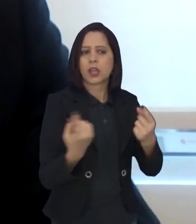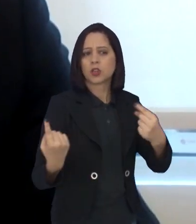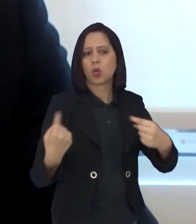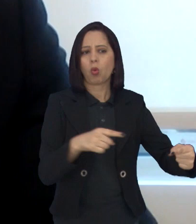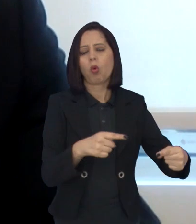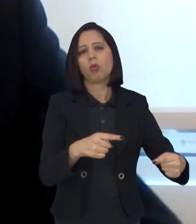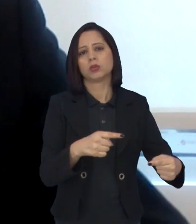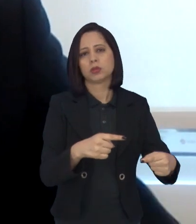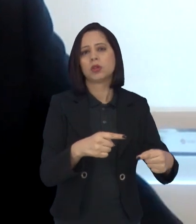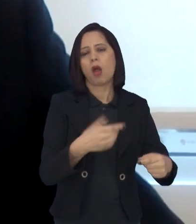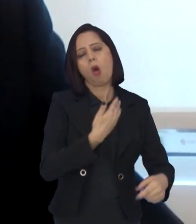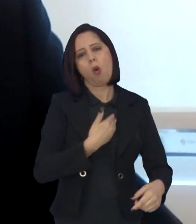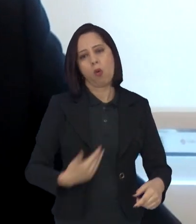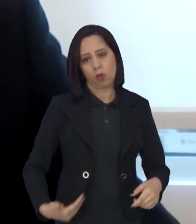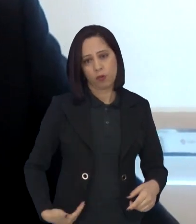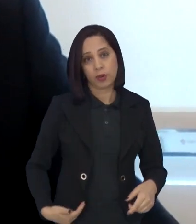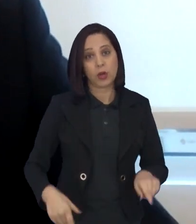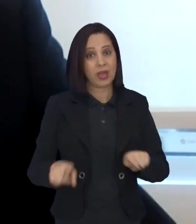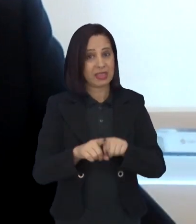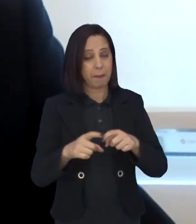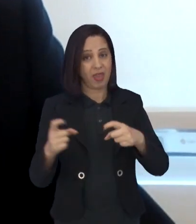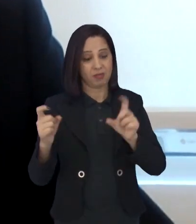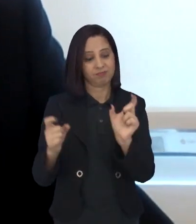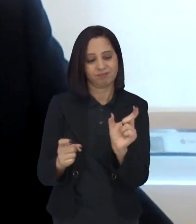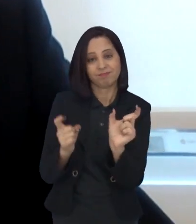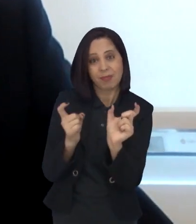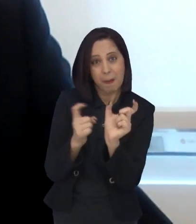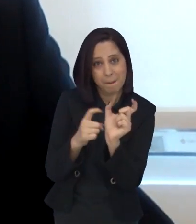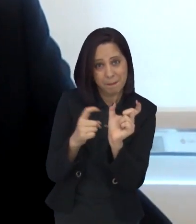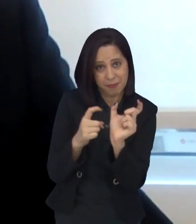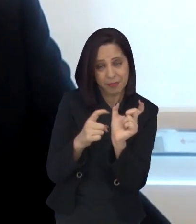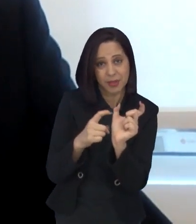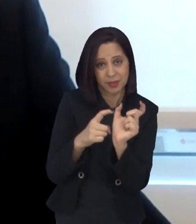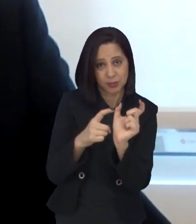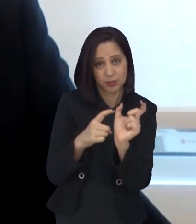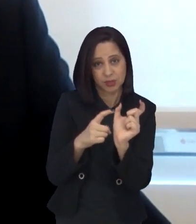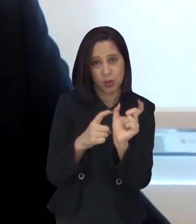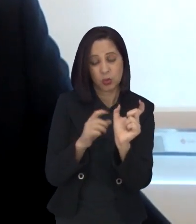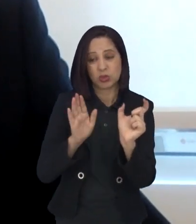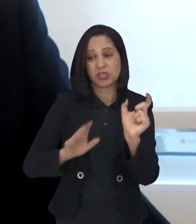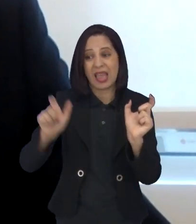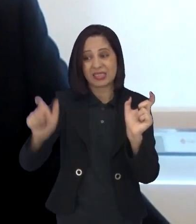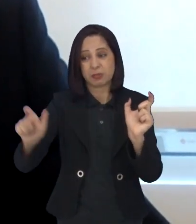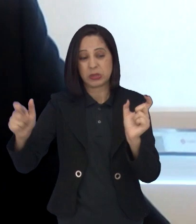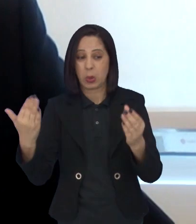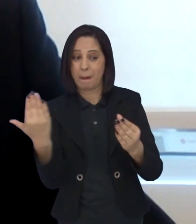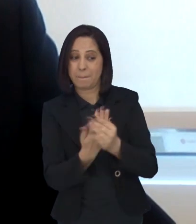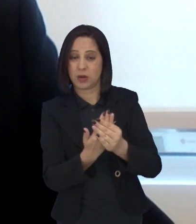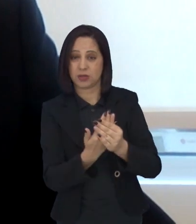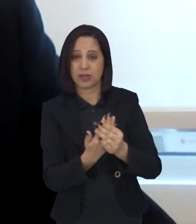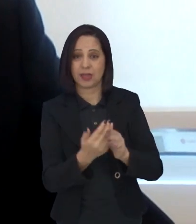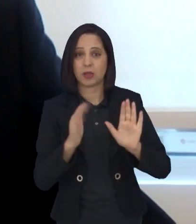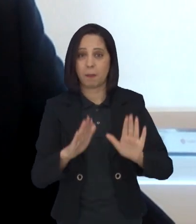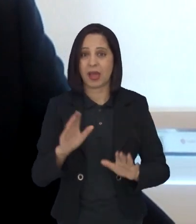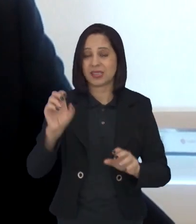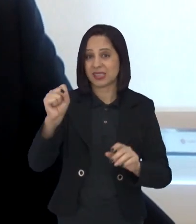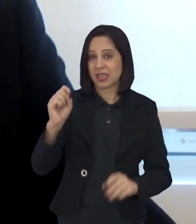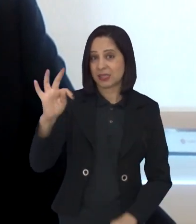contra planos de saúde. No entanto, em relação a planos de saúde, o STJ